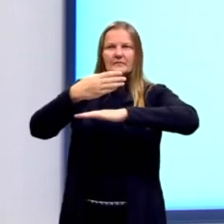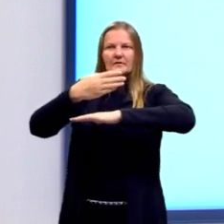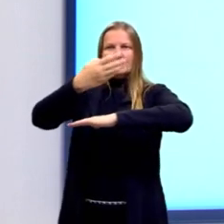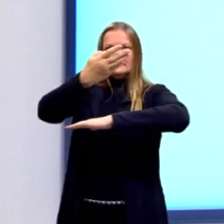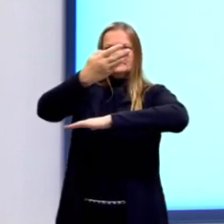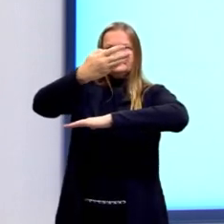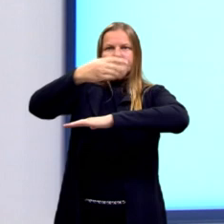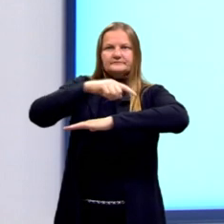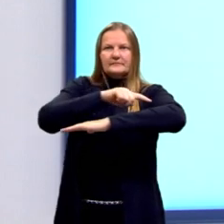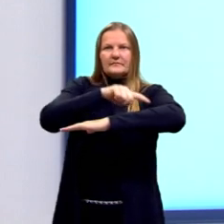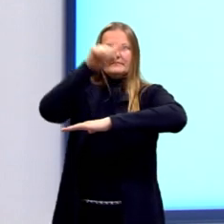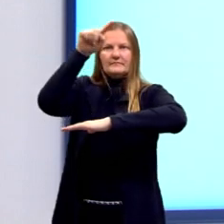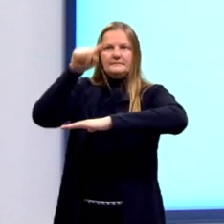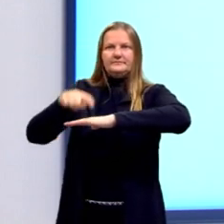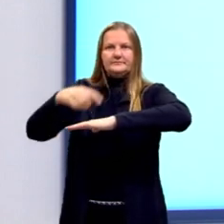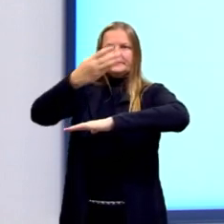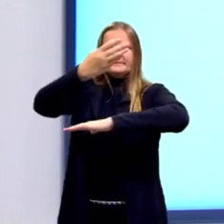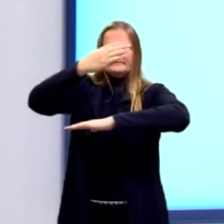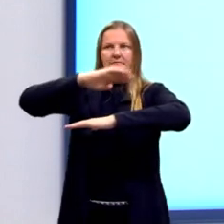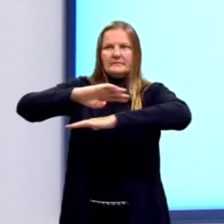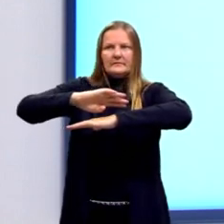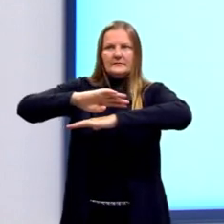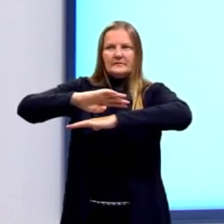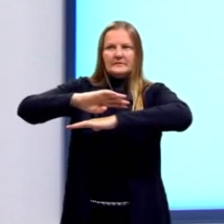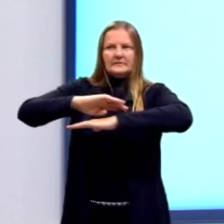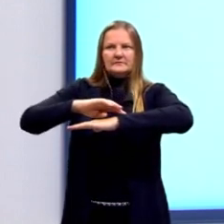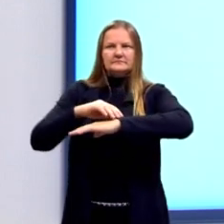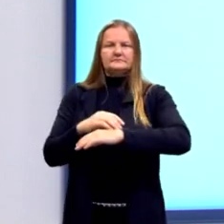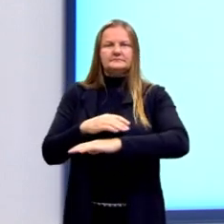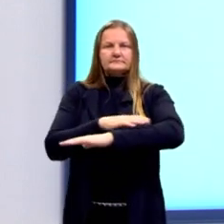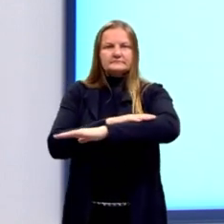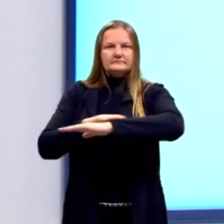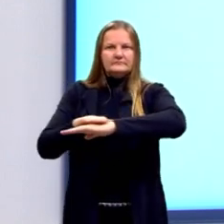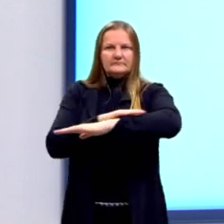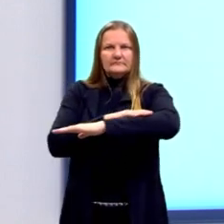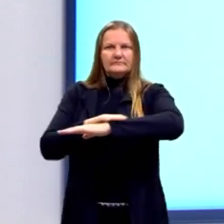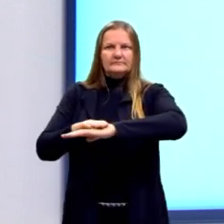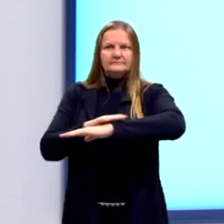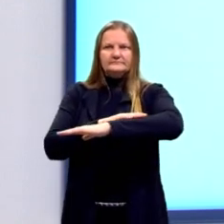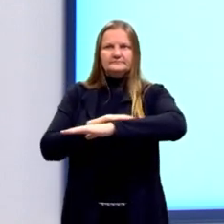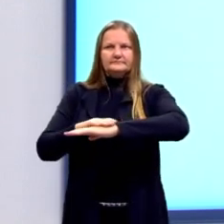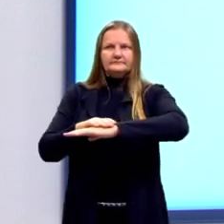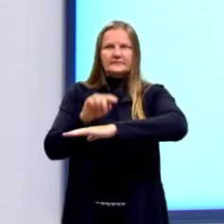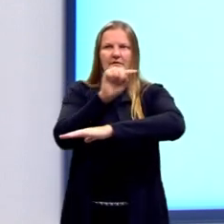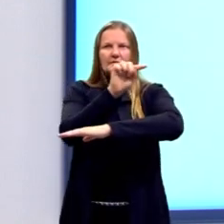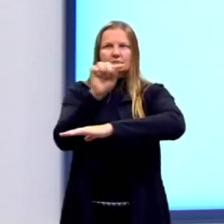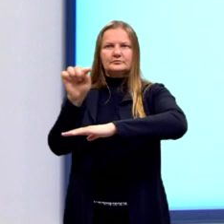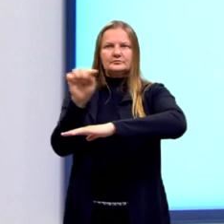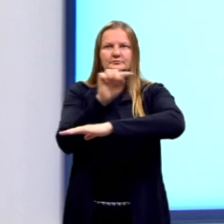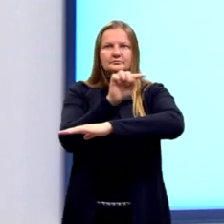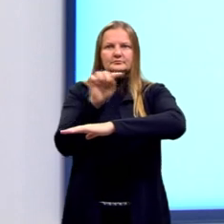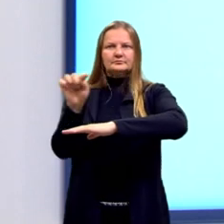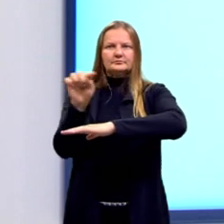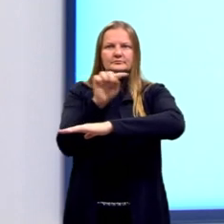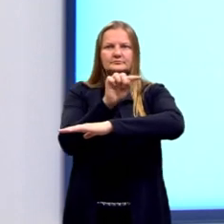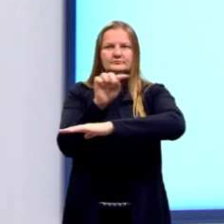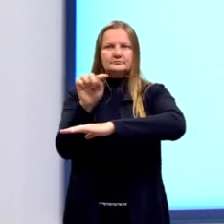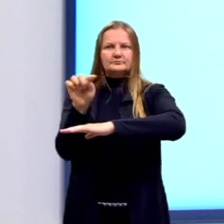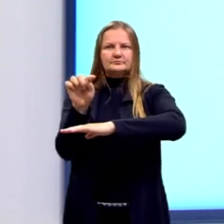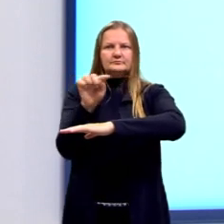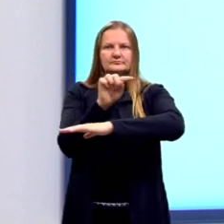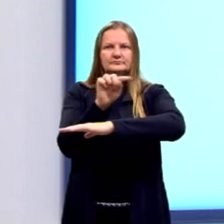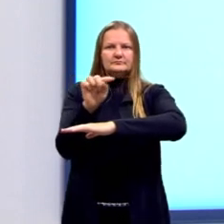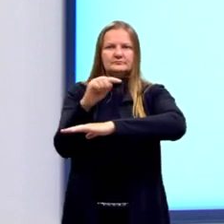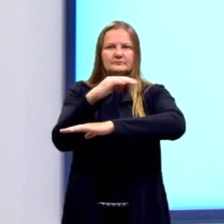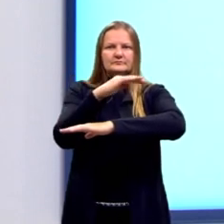vértice lá de cima, então, ele ficou aqui sobre a base e o segmento formado ali pelos pontos